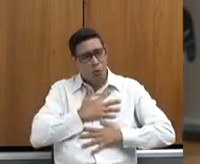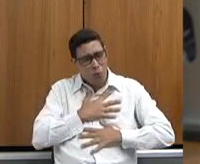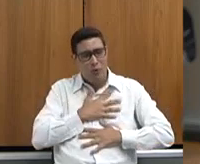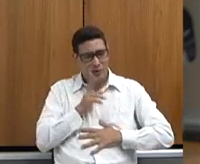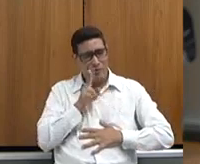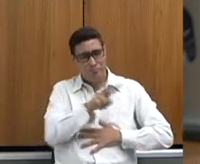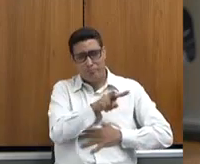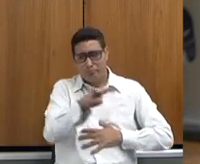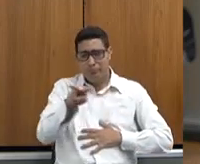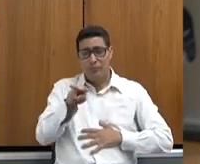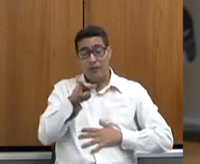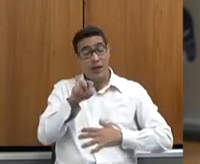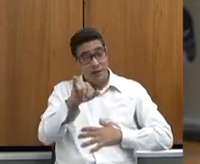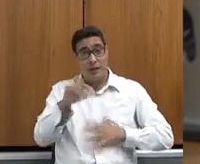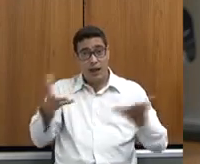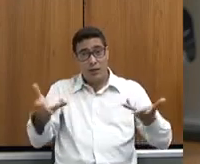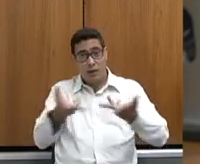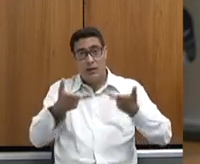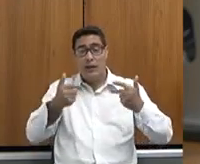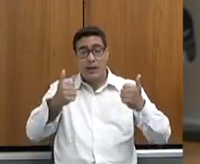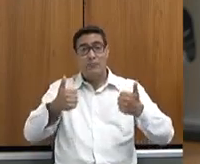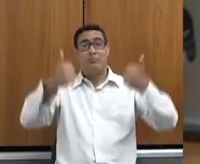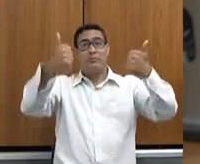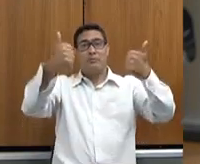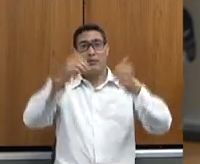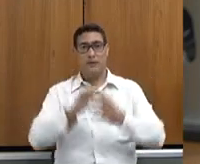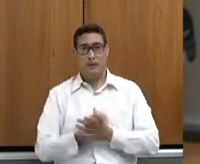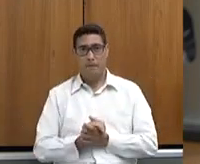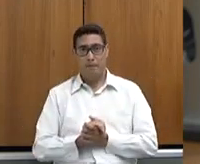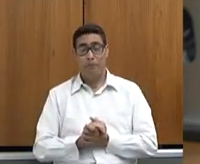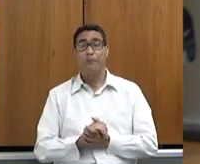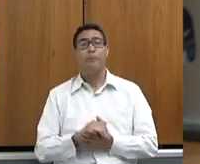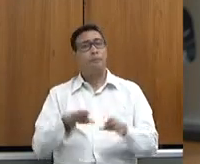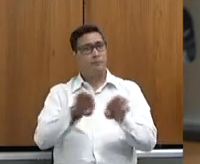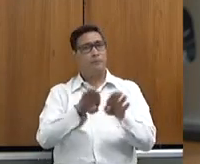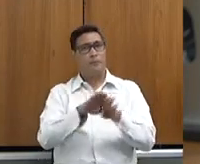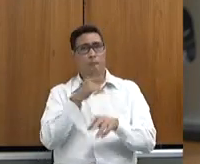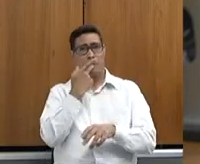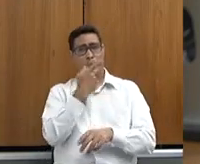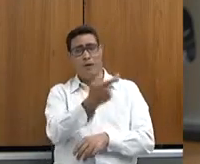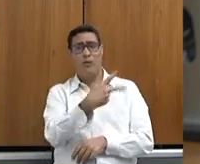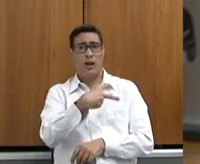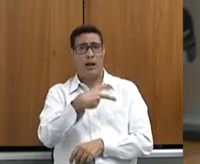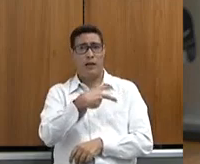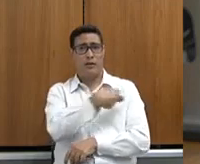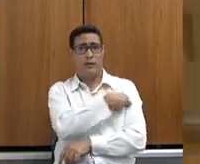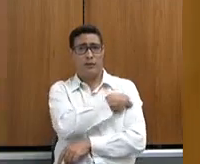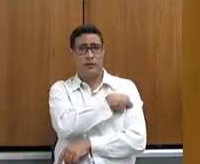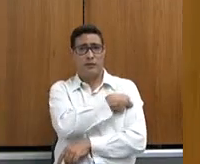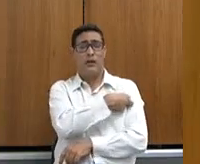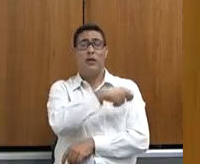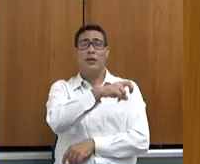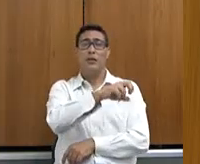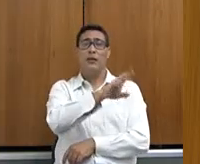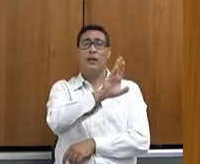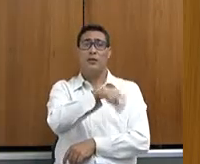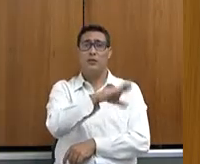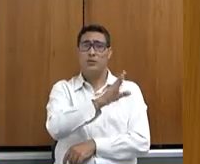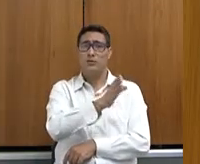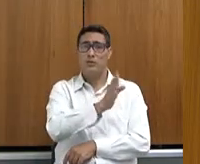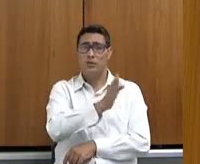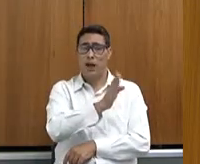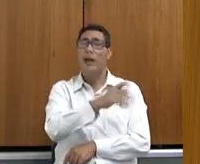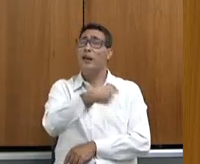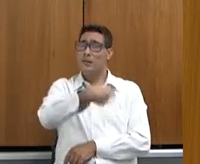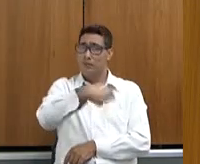ainda. A vacinação, isso você falou, 60 anos, e agora merece